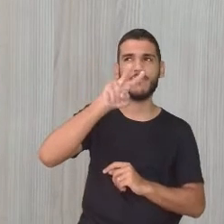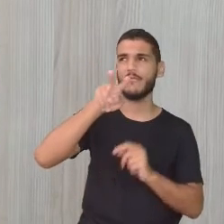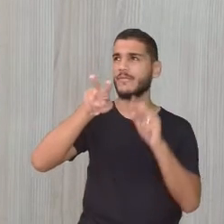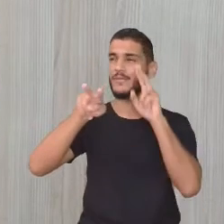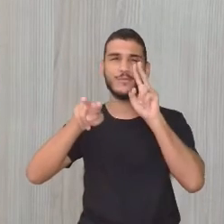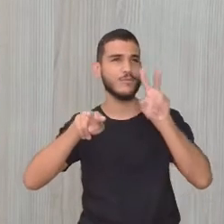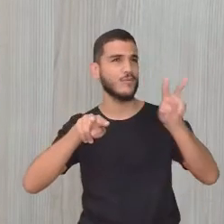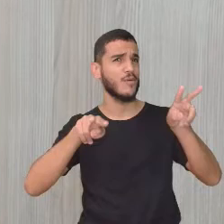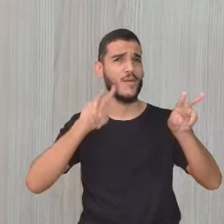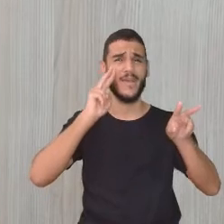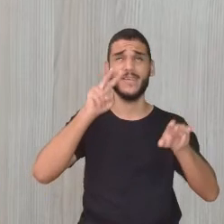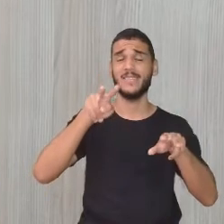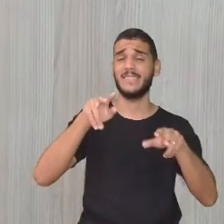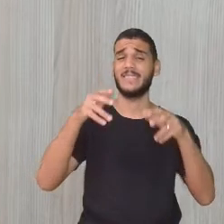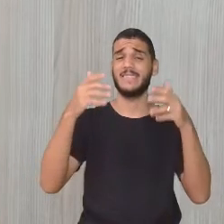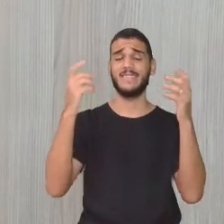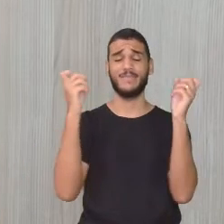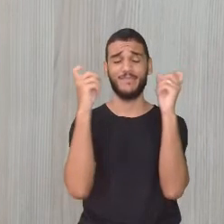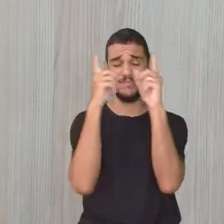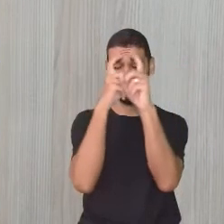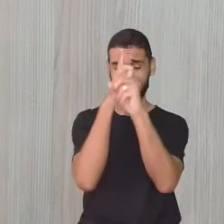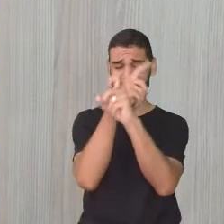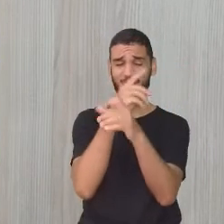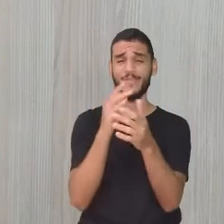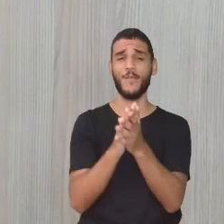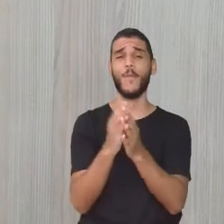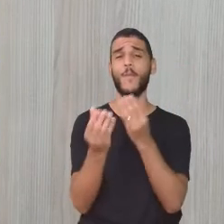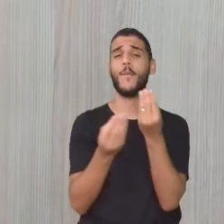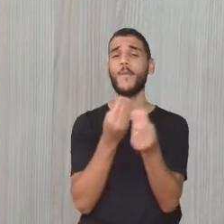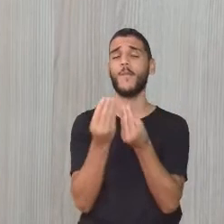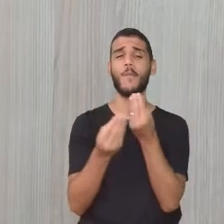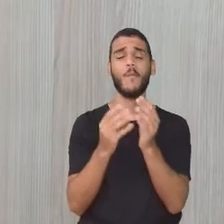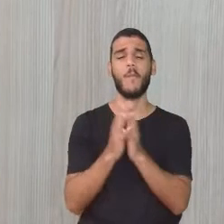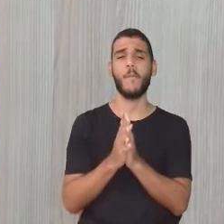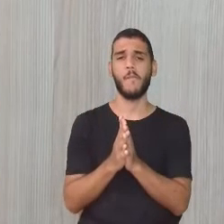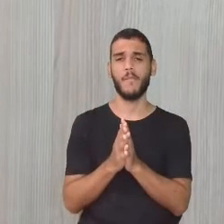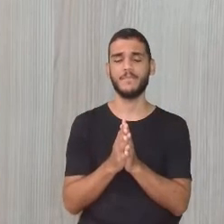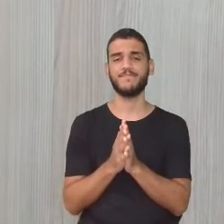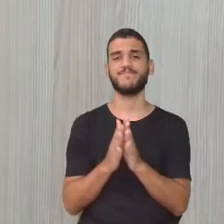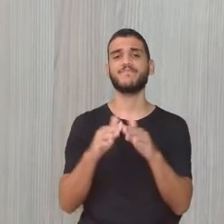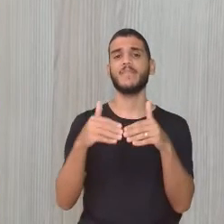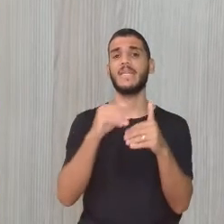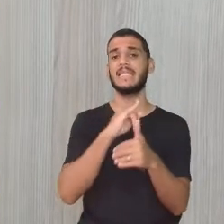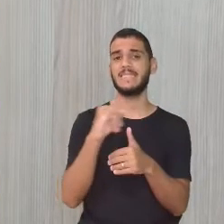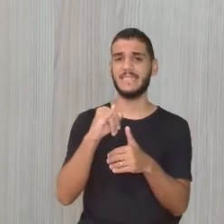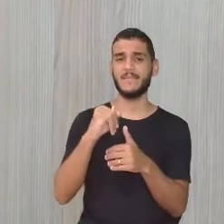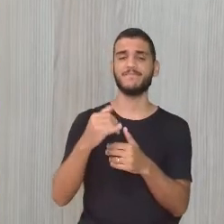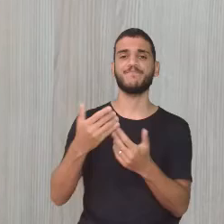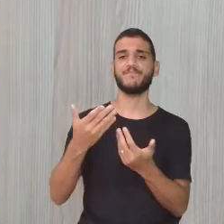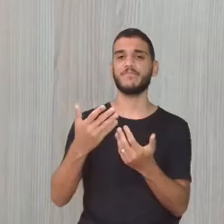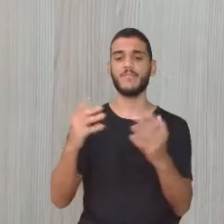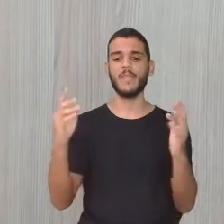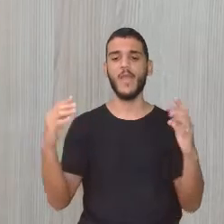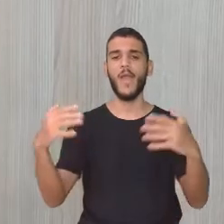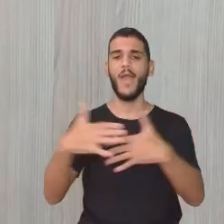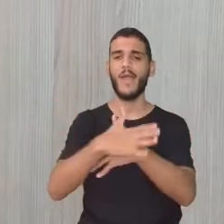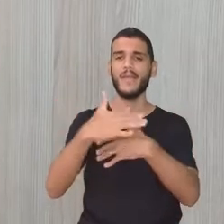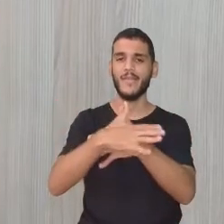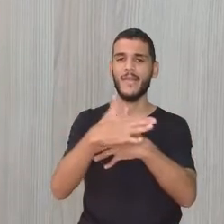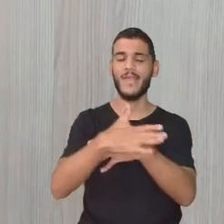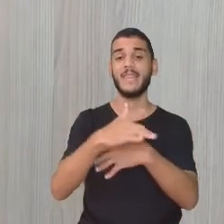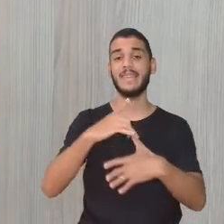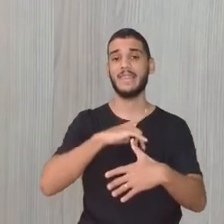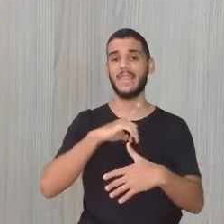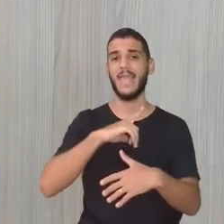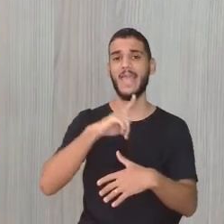caminhar pela cidade bem atento, né? Com bastante atenção. A gente vê o quanto é cheio de